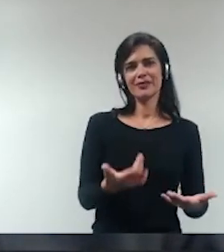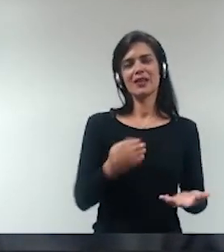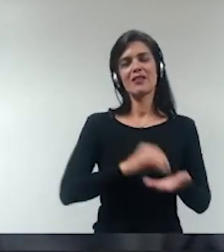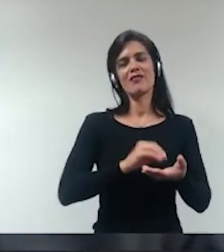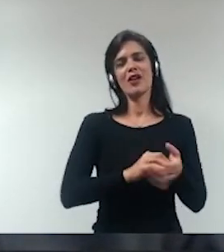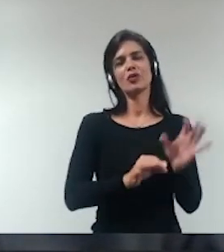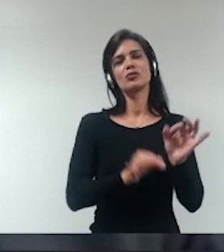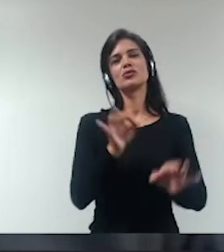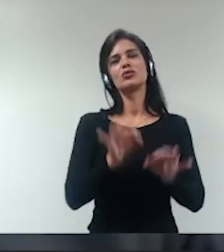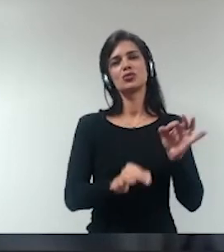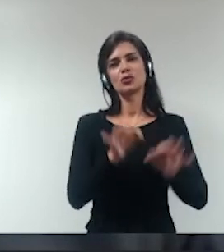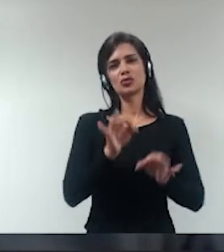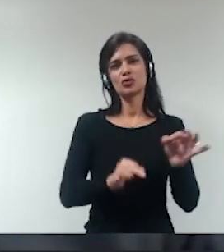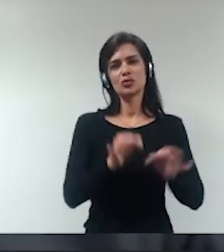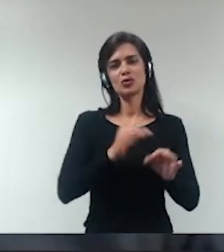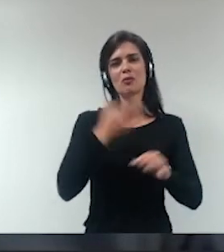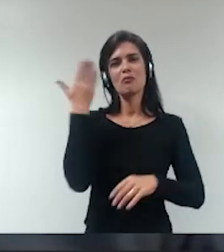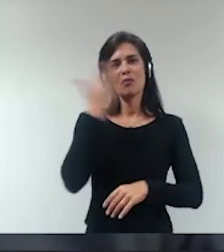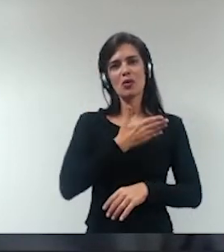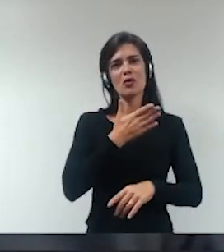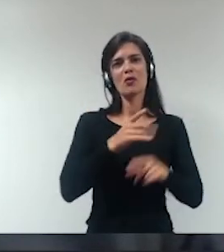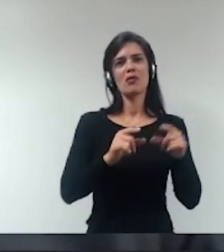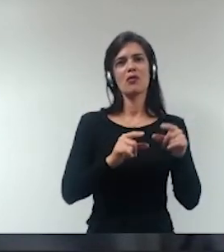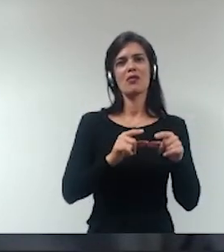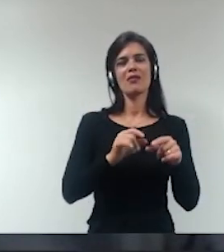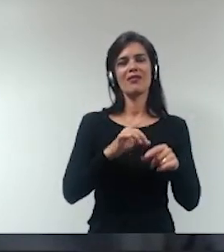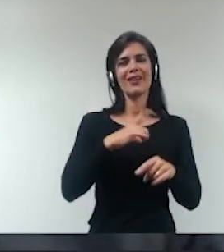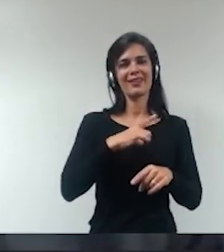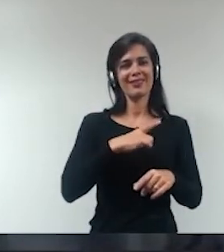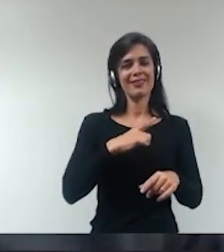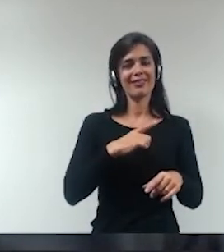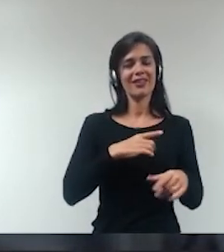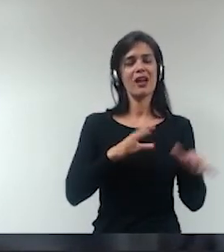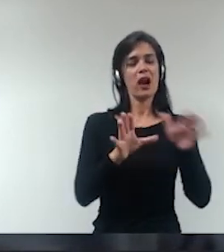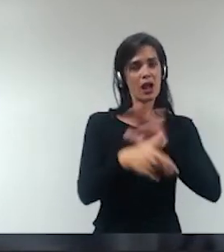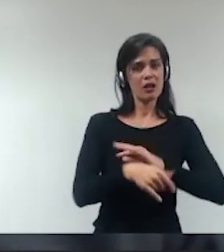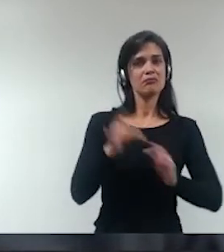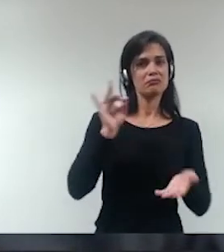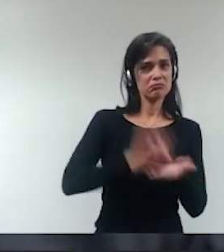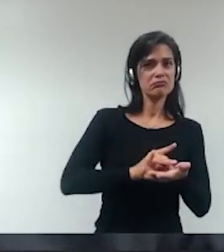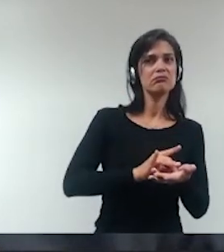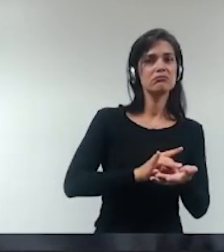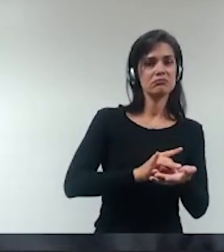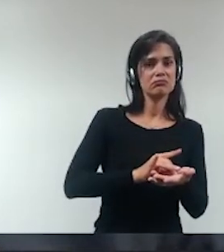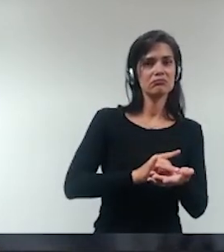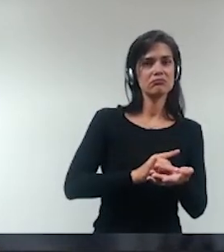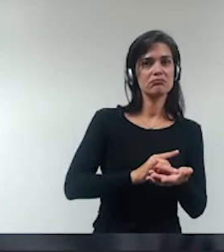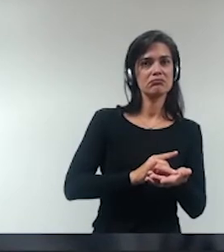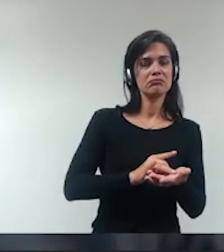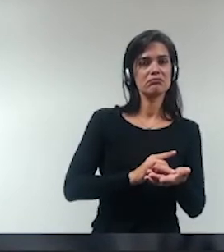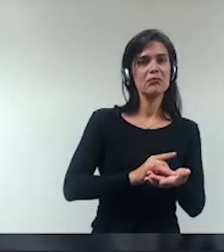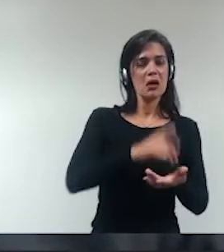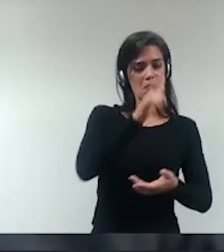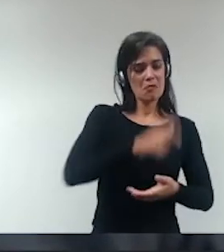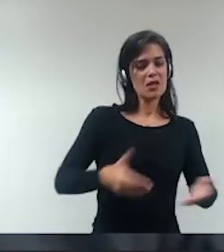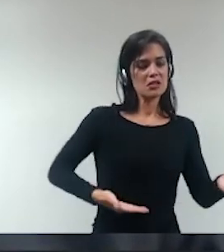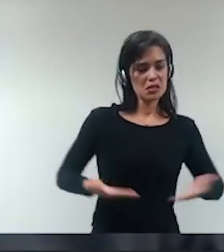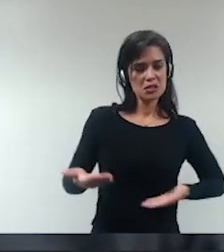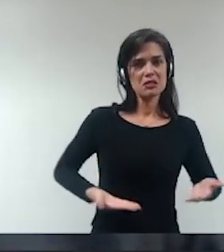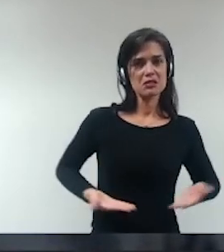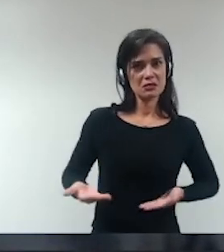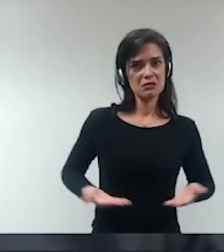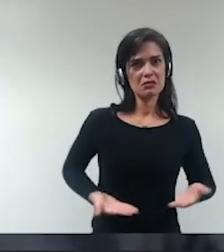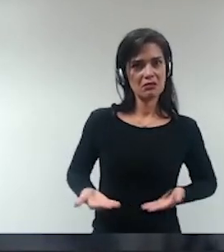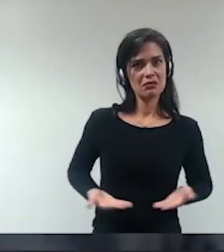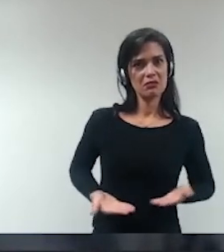se atestar que o desvio da réis pública foi perpetrado que o agente usufrui daquela